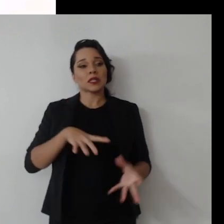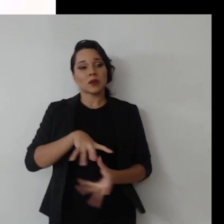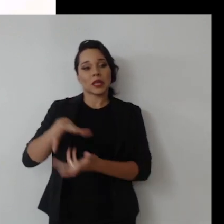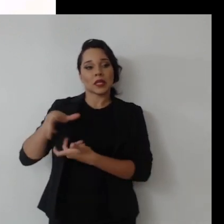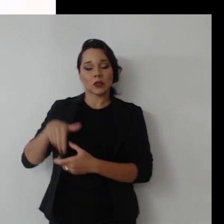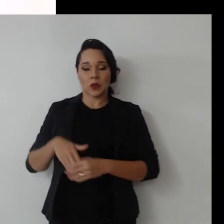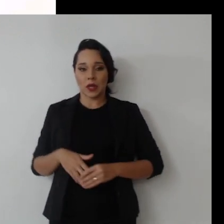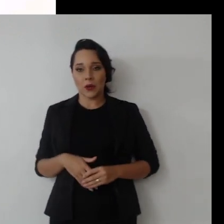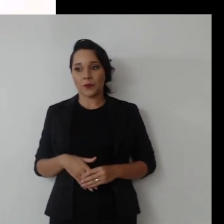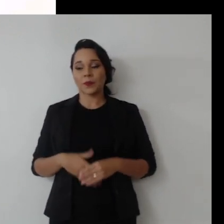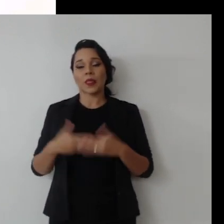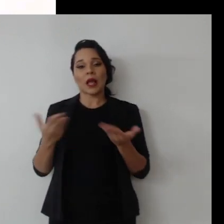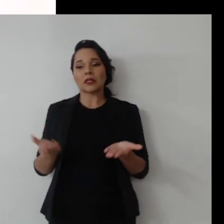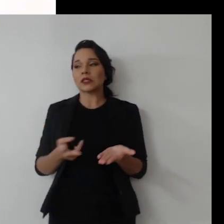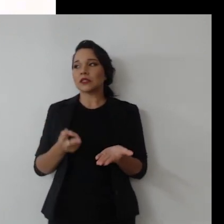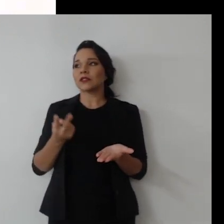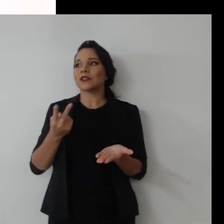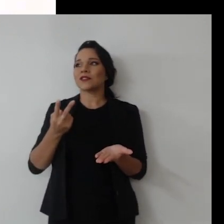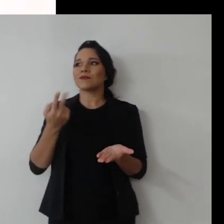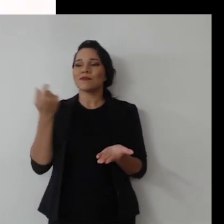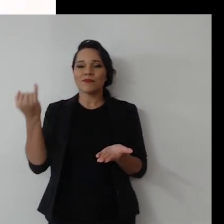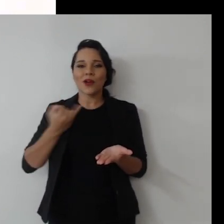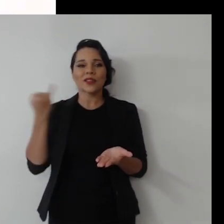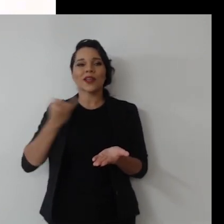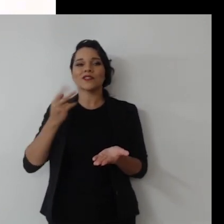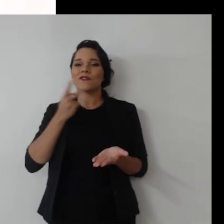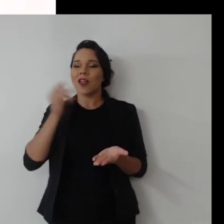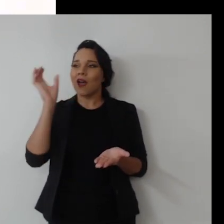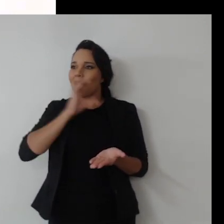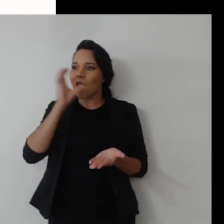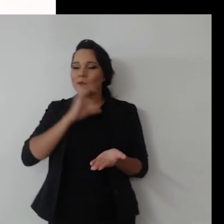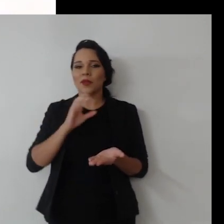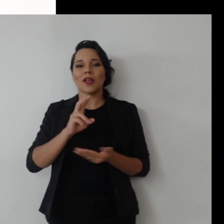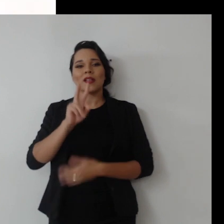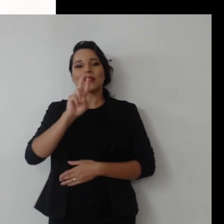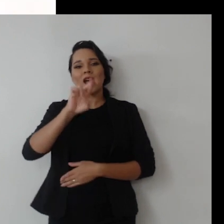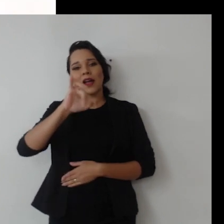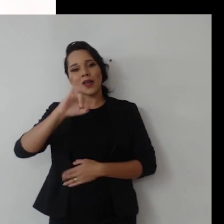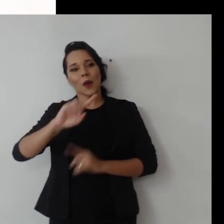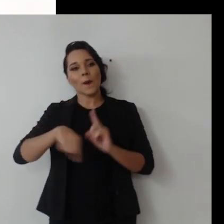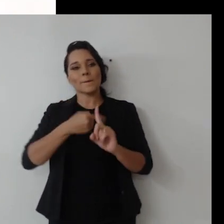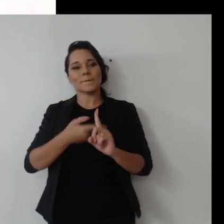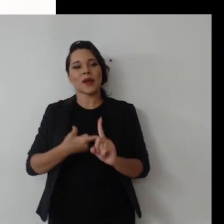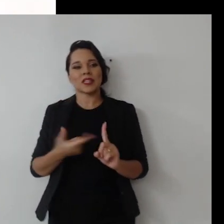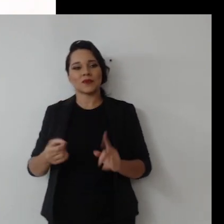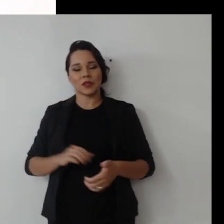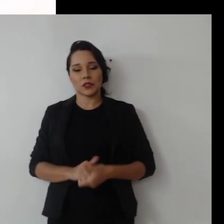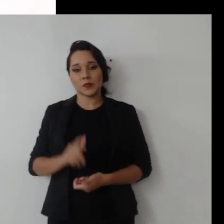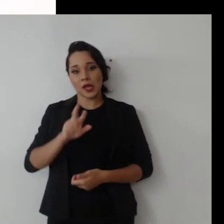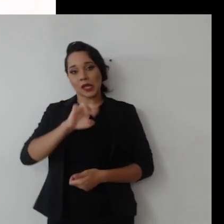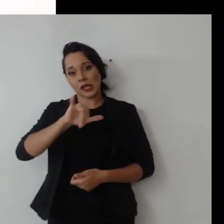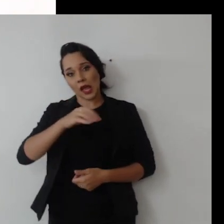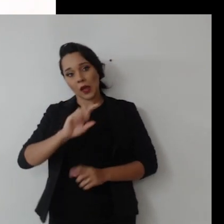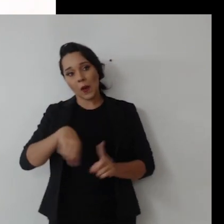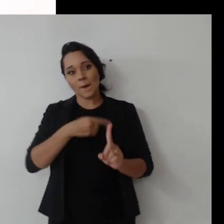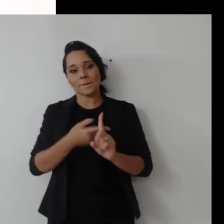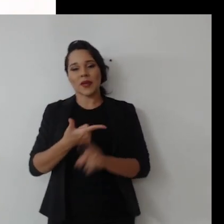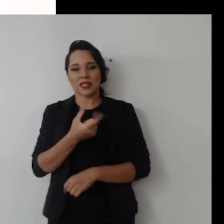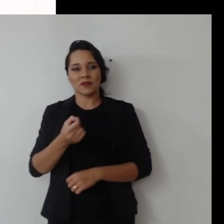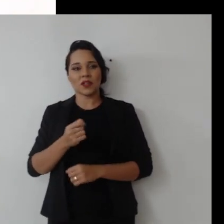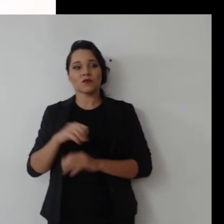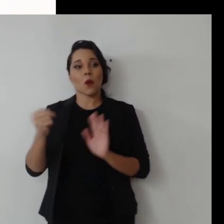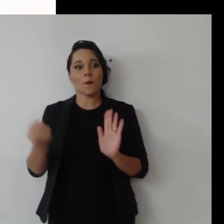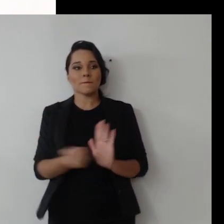internacional, a gente não pode deixar de falar rapidamente da Rio mais 20. O Rio mais 20 foi um